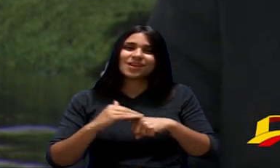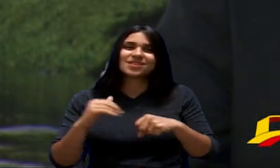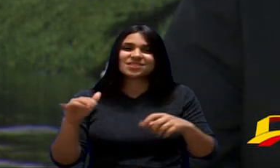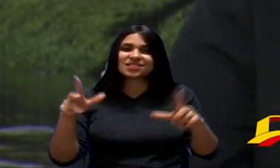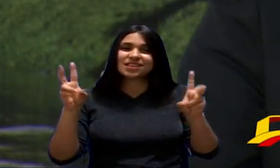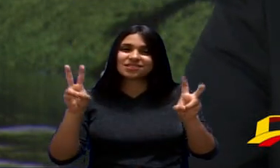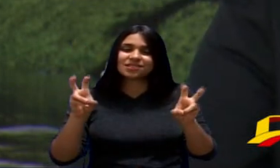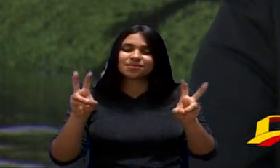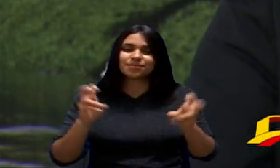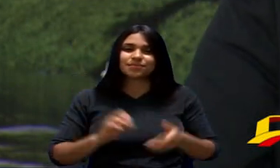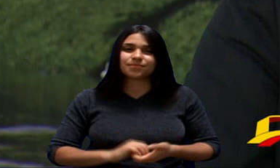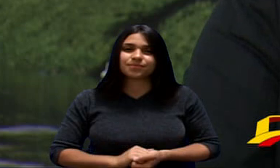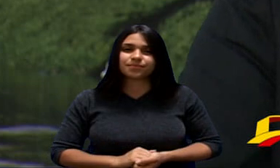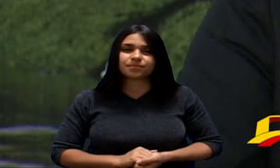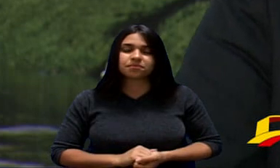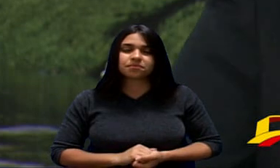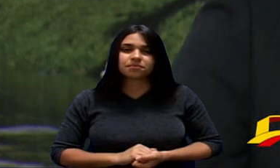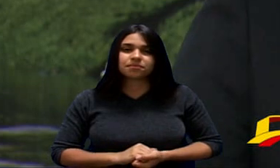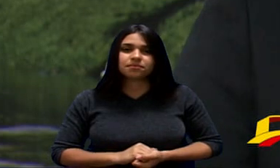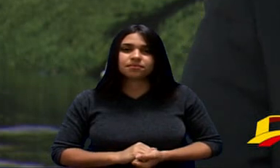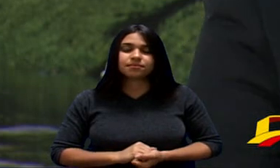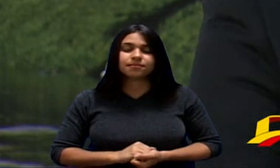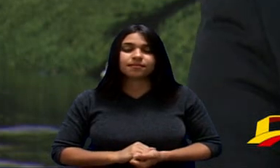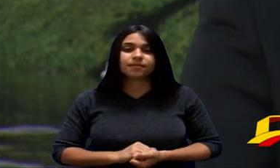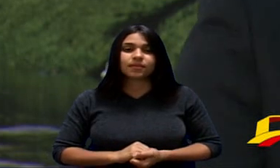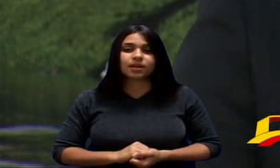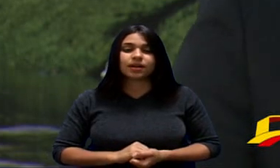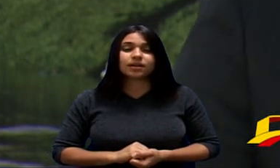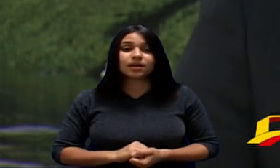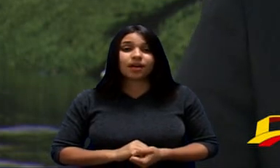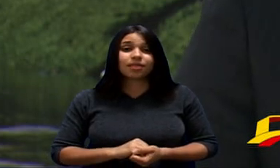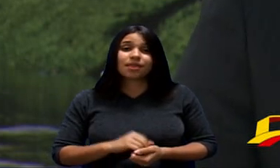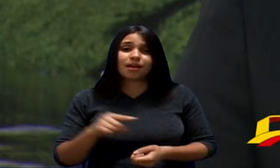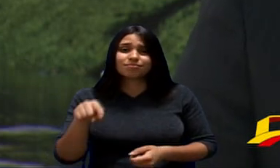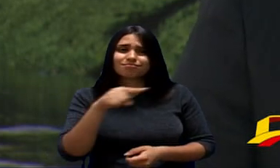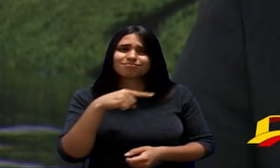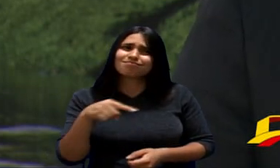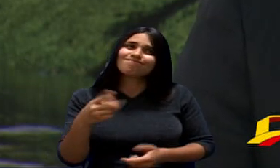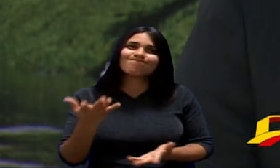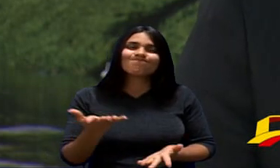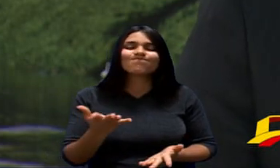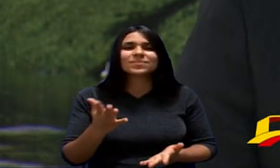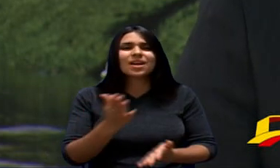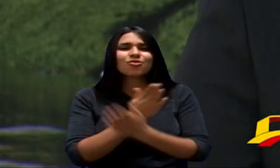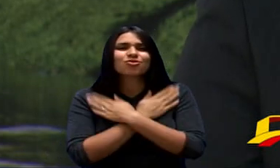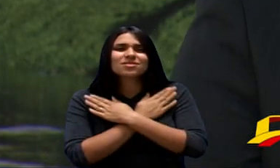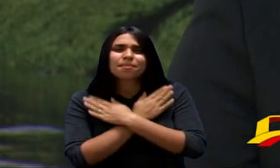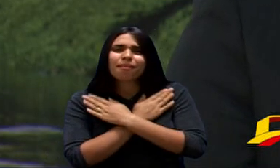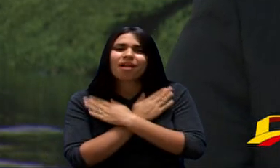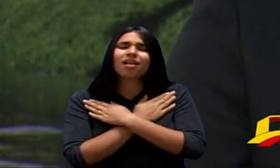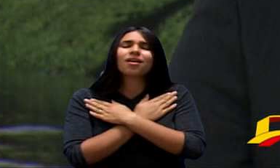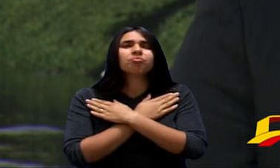Importantes Que A gente Fala Muito Como A gente Fala Da Questão Do Desemprego A gente Busca